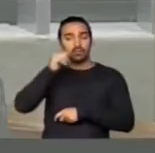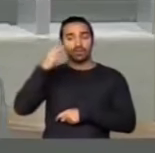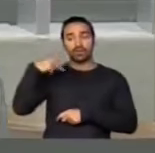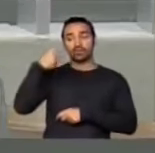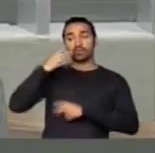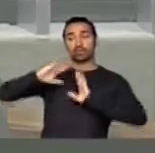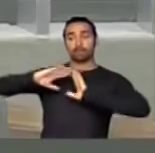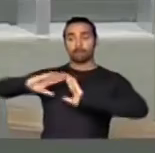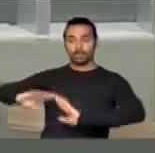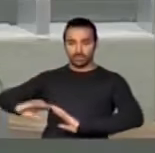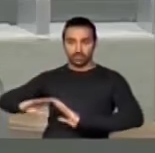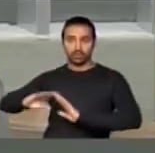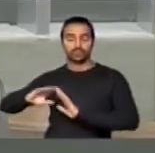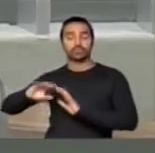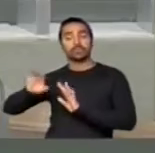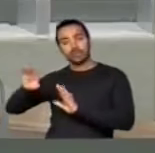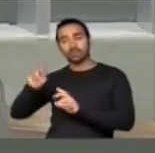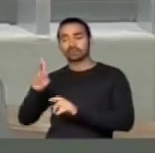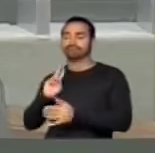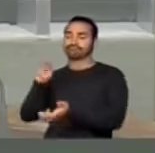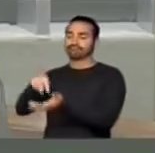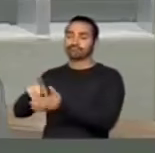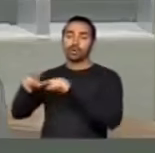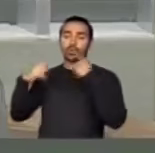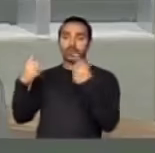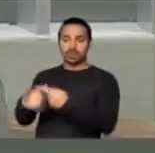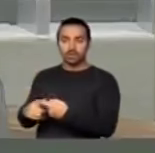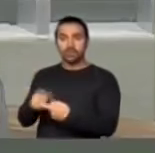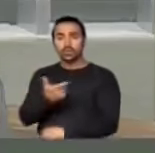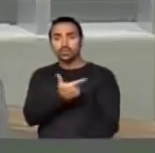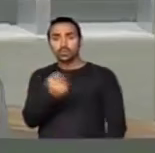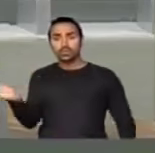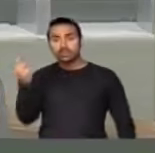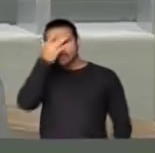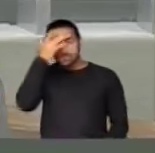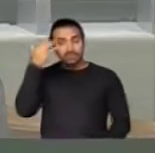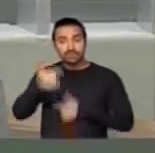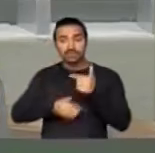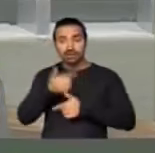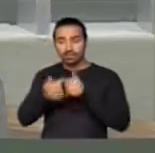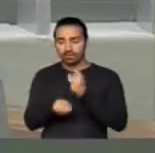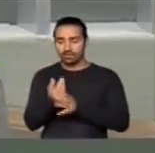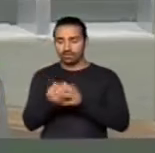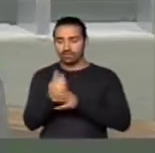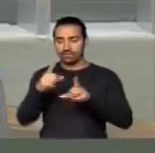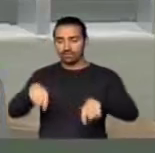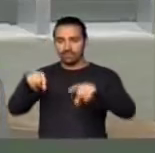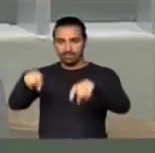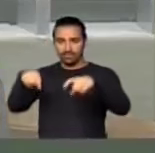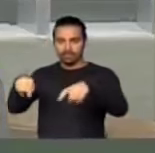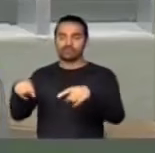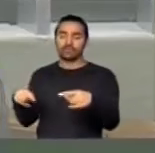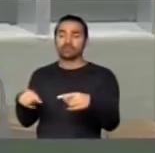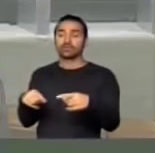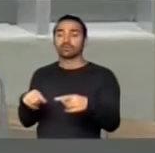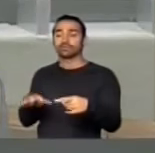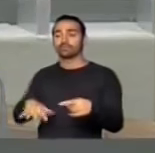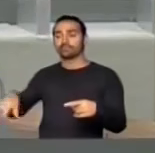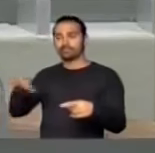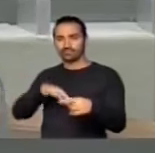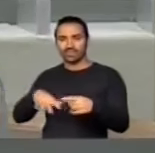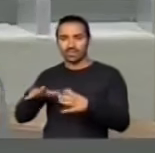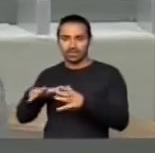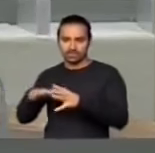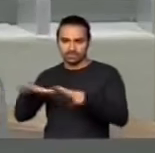Carleso, que fez uma grande reunião com mais de 200 produtores, micro e médios produtores, ali da nossa